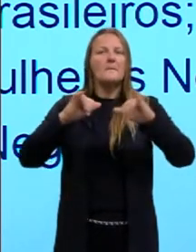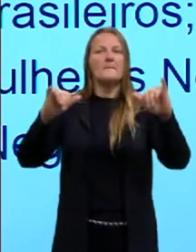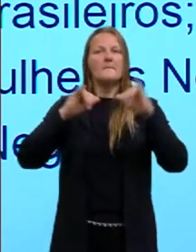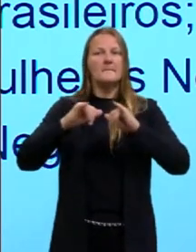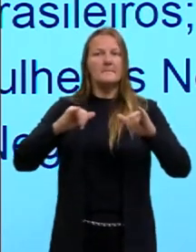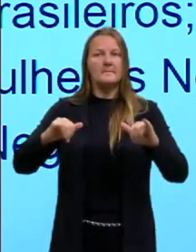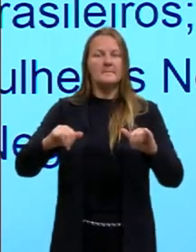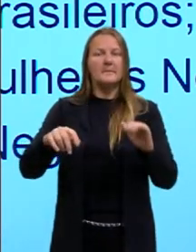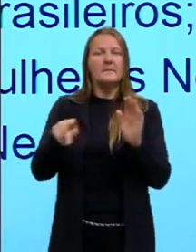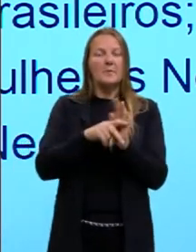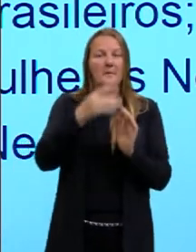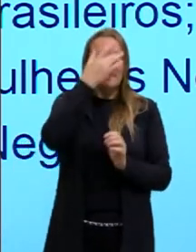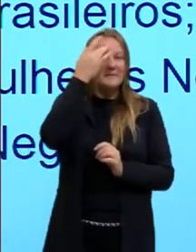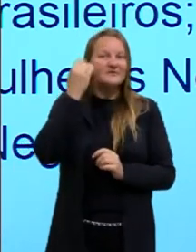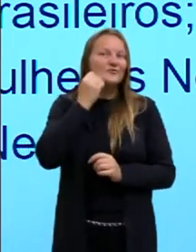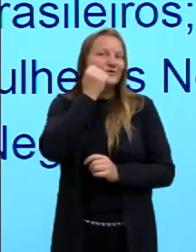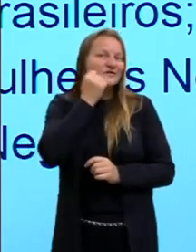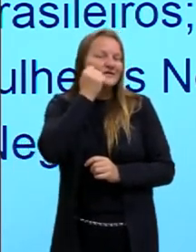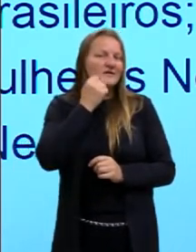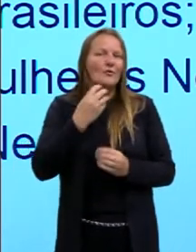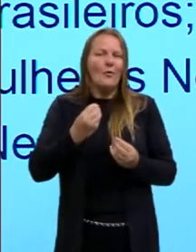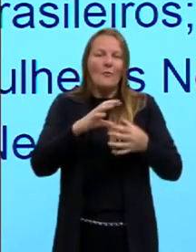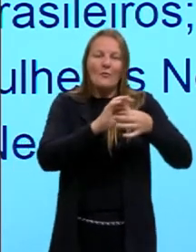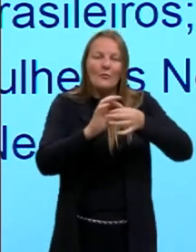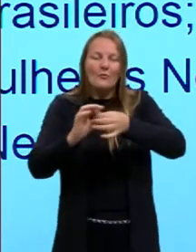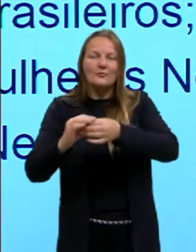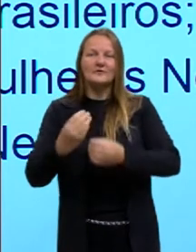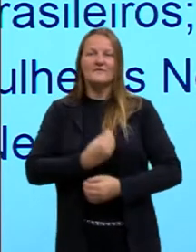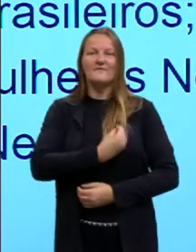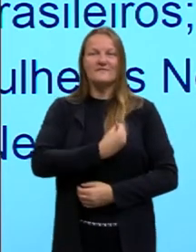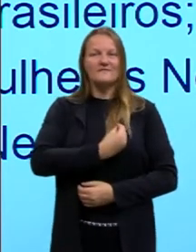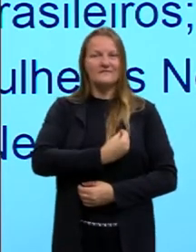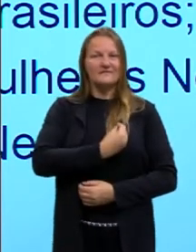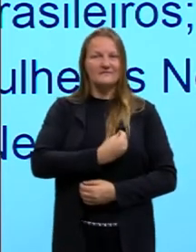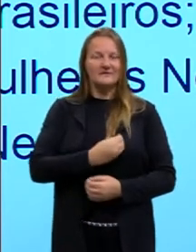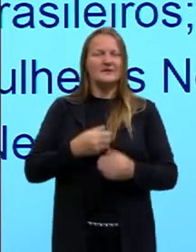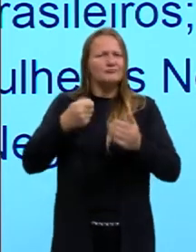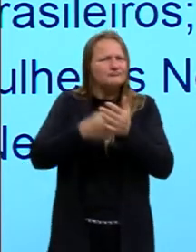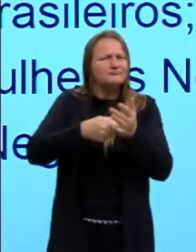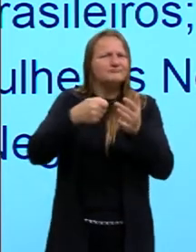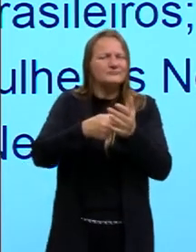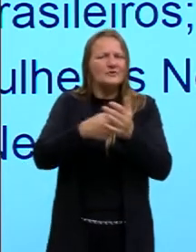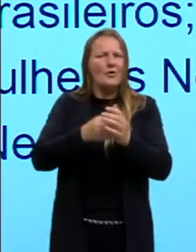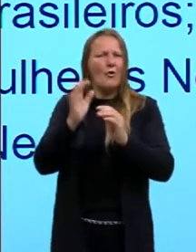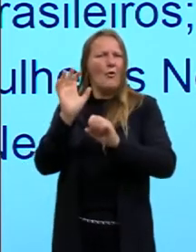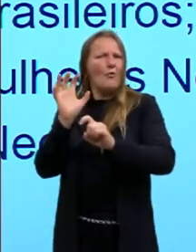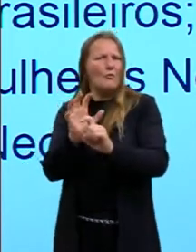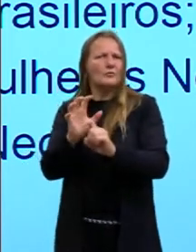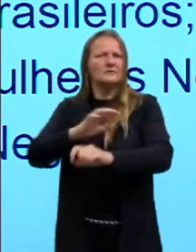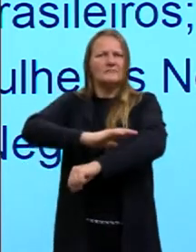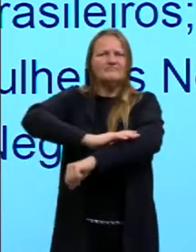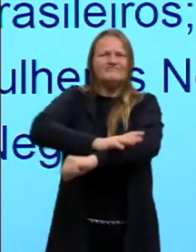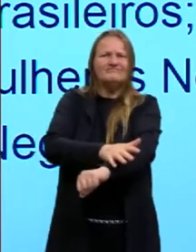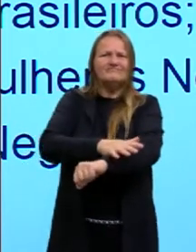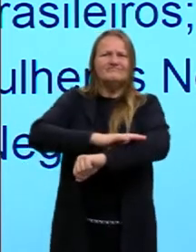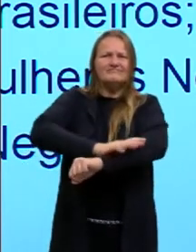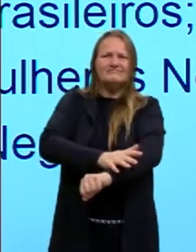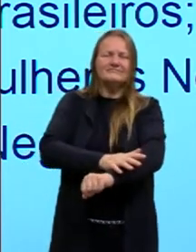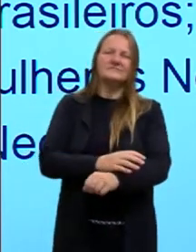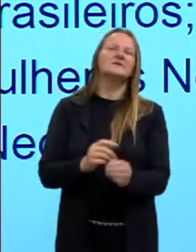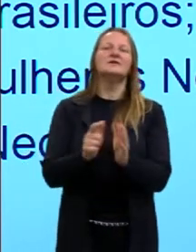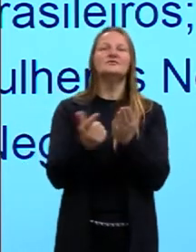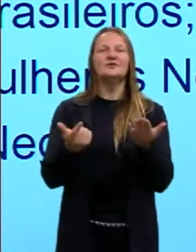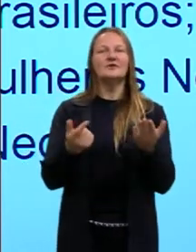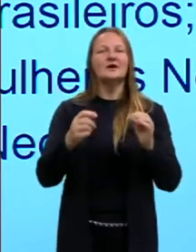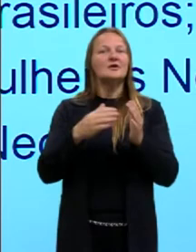sobre as pessoas negras, sobre a condição das pessoas negras e dessa luta contra o racismo. Então, não eram jornais que saíam